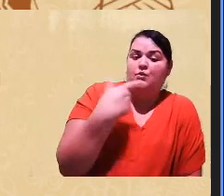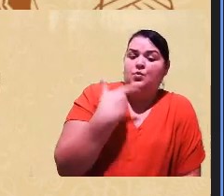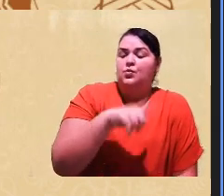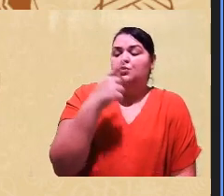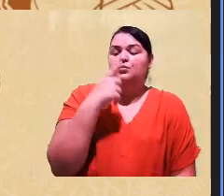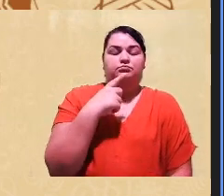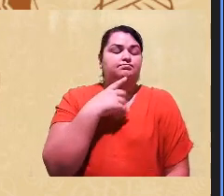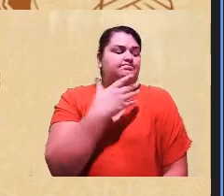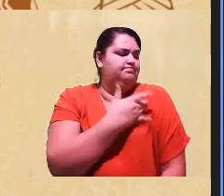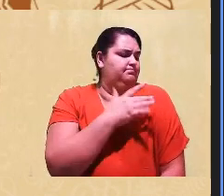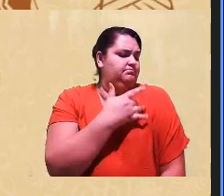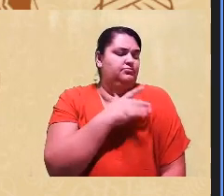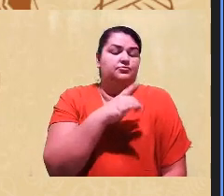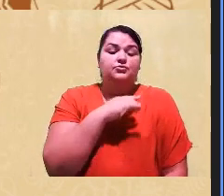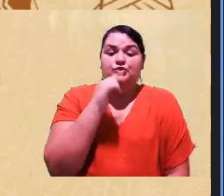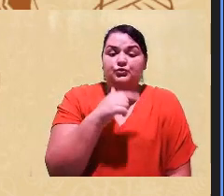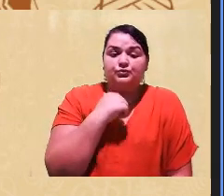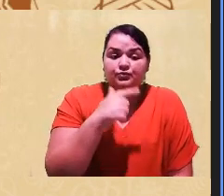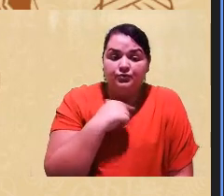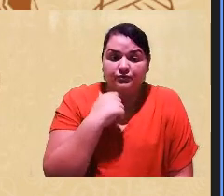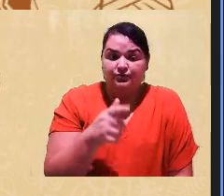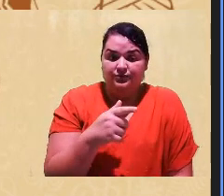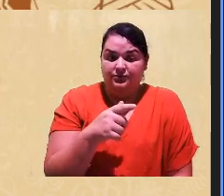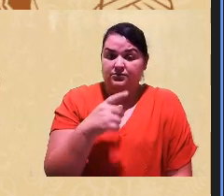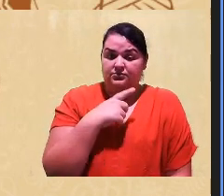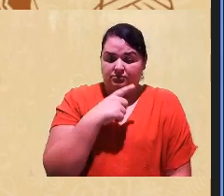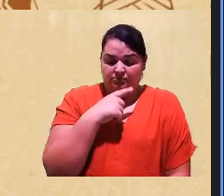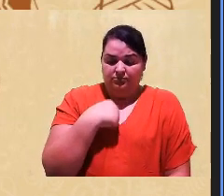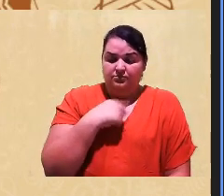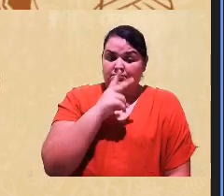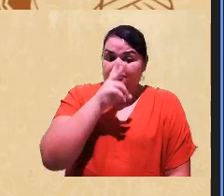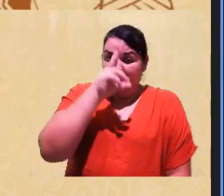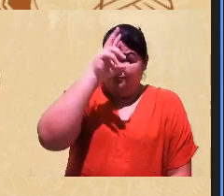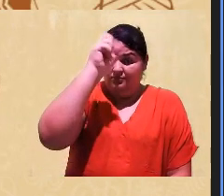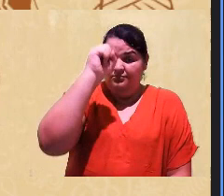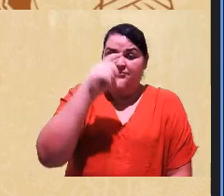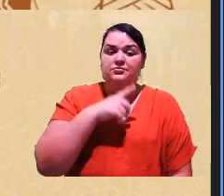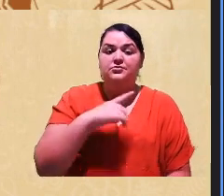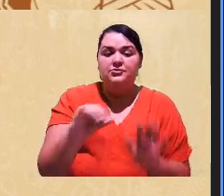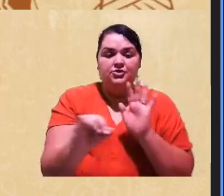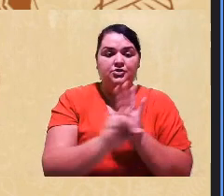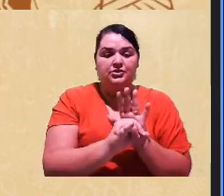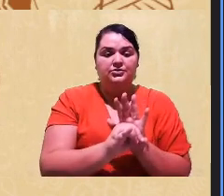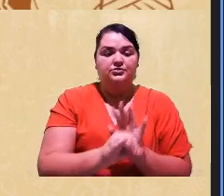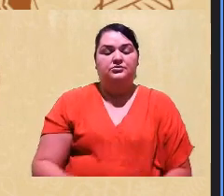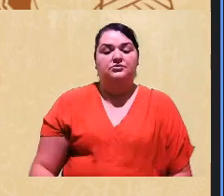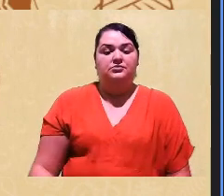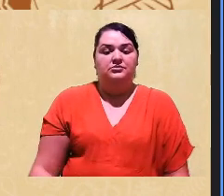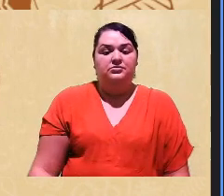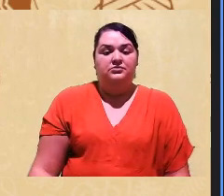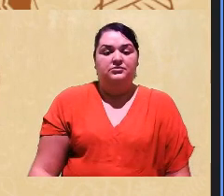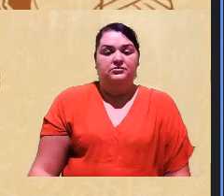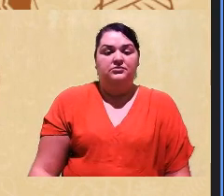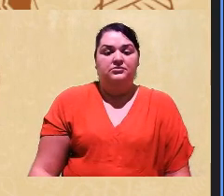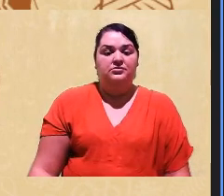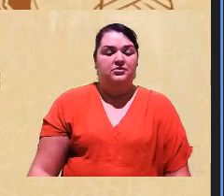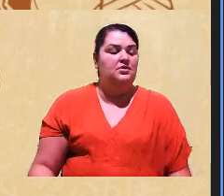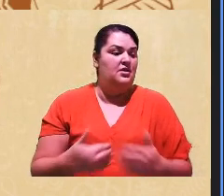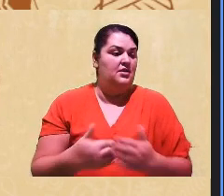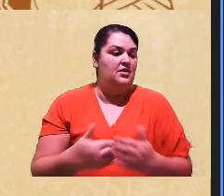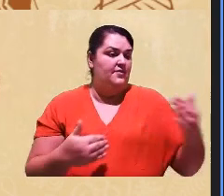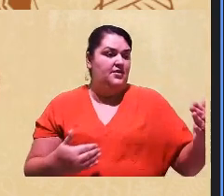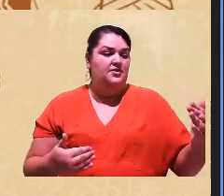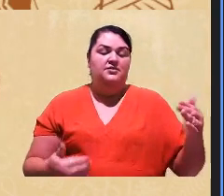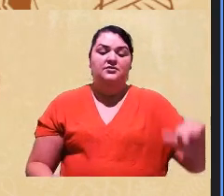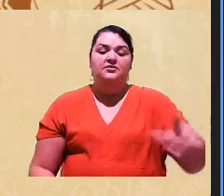põe em dúvida esse meu poder essa minha identidade e a farsa que é essa